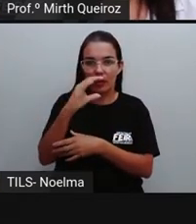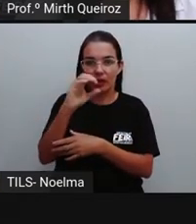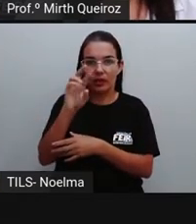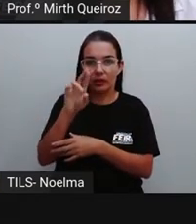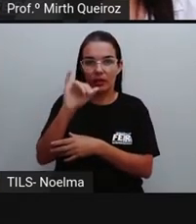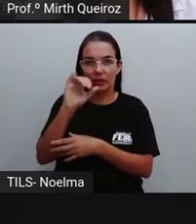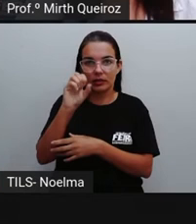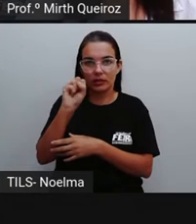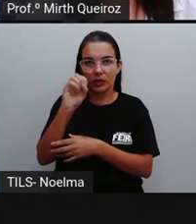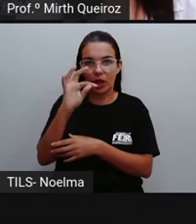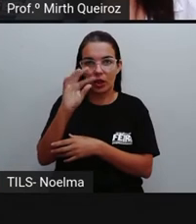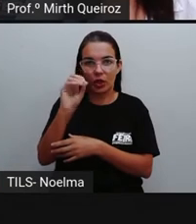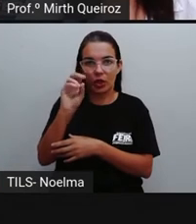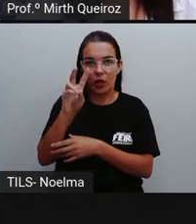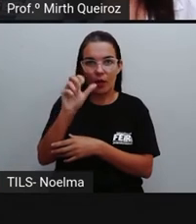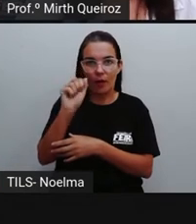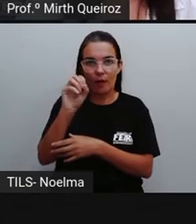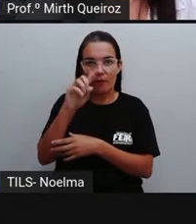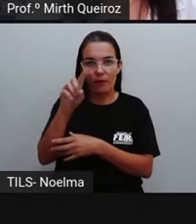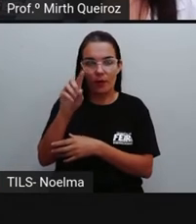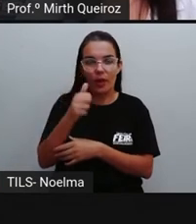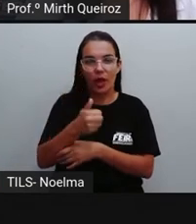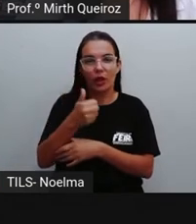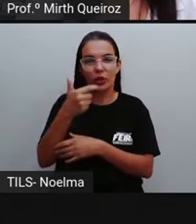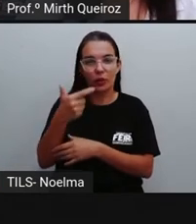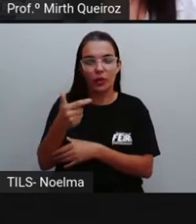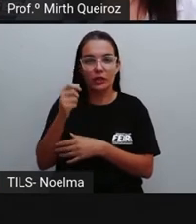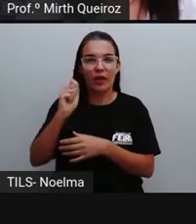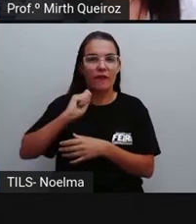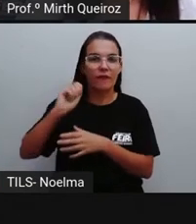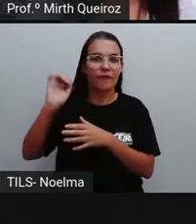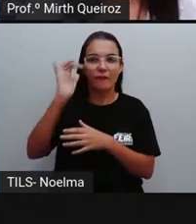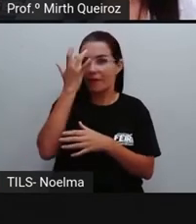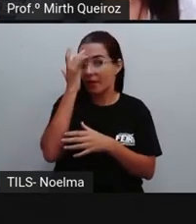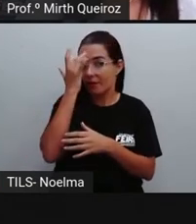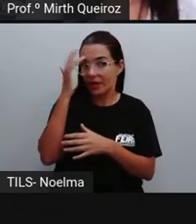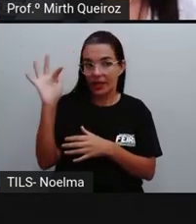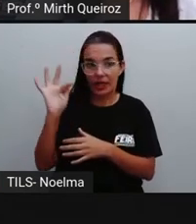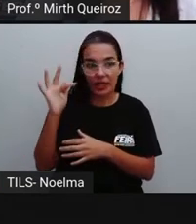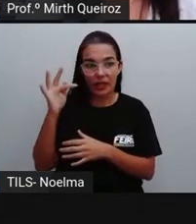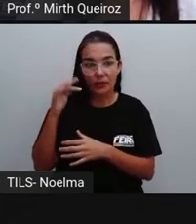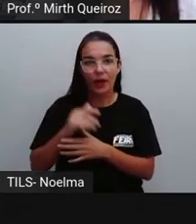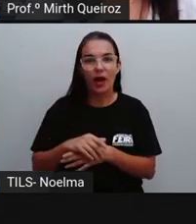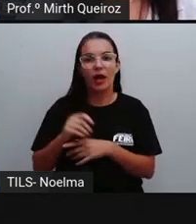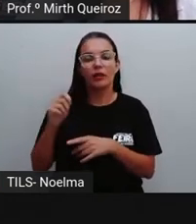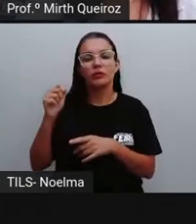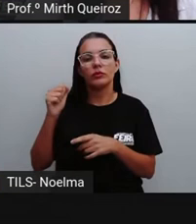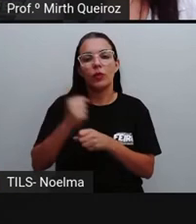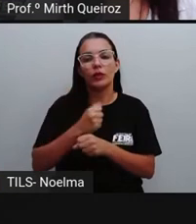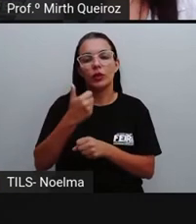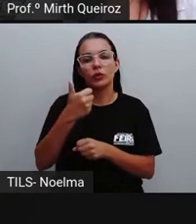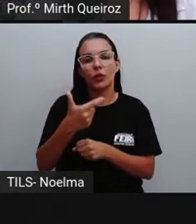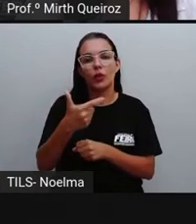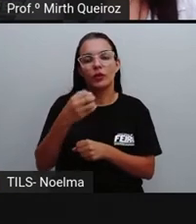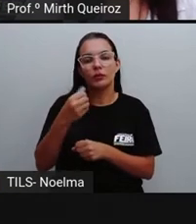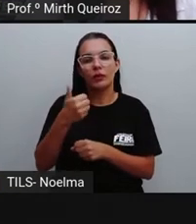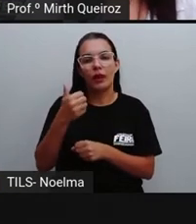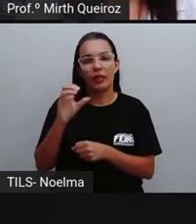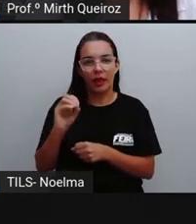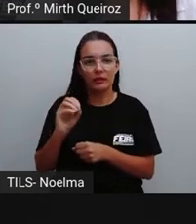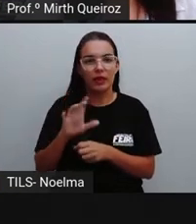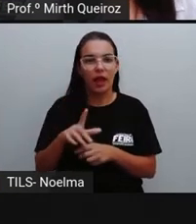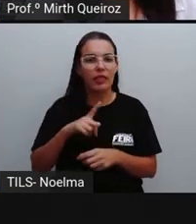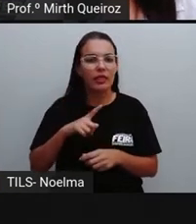fevereiro de 2010. Em seguida, a gente tem o vocativo. Prezado diretor da empresa